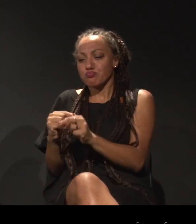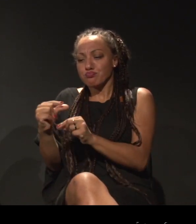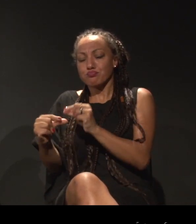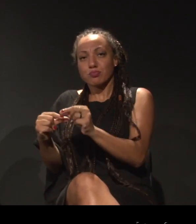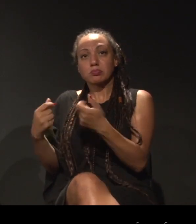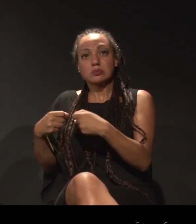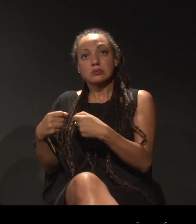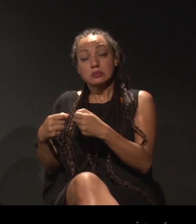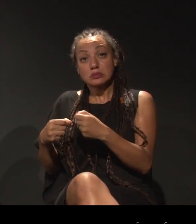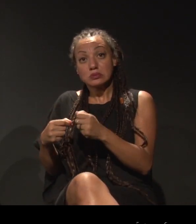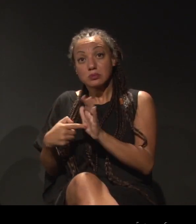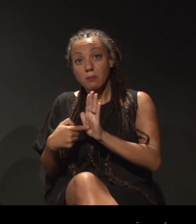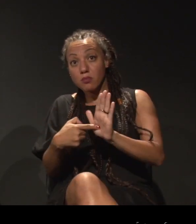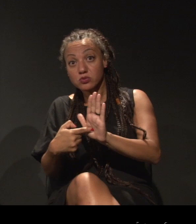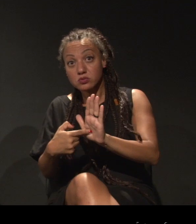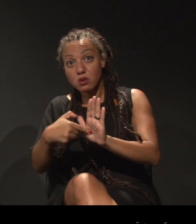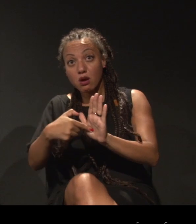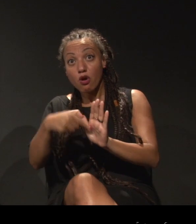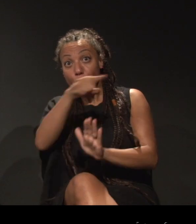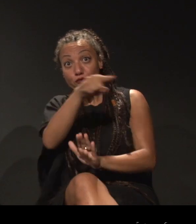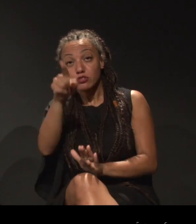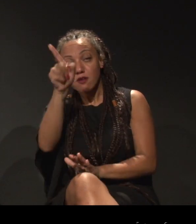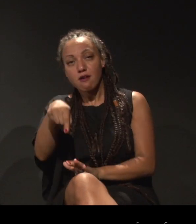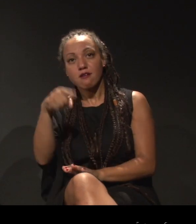mostrar para as pessoas que você é negro,